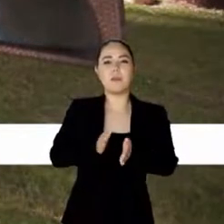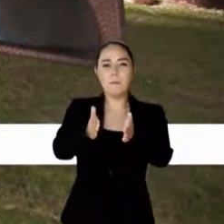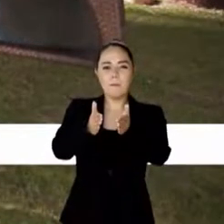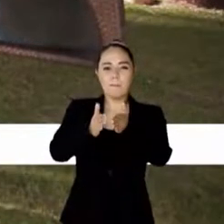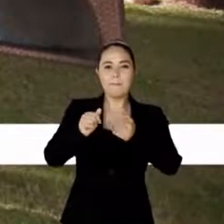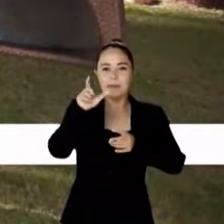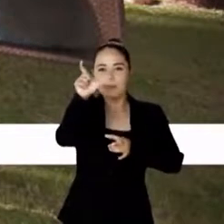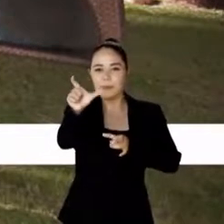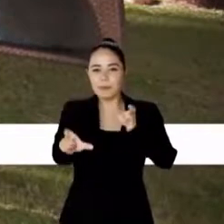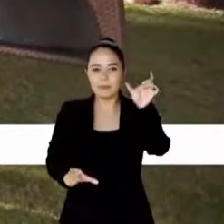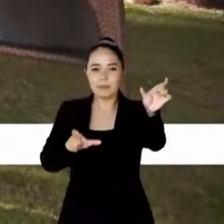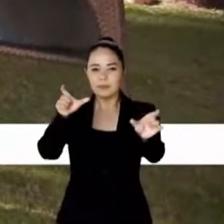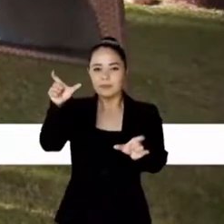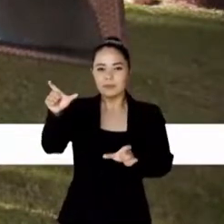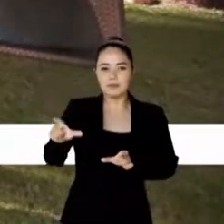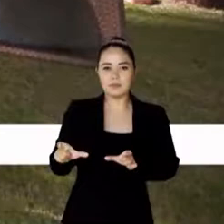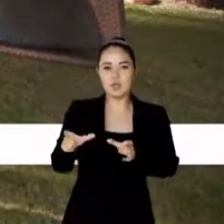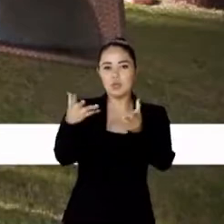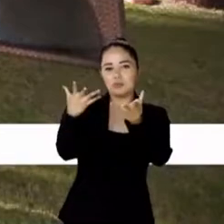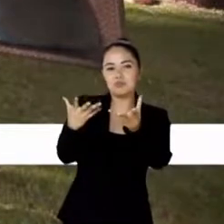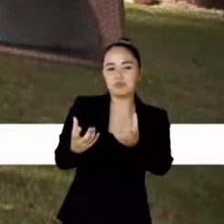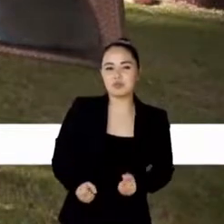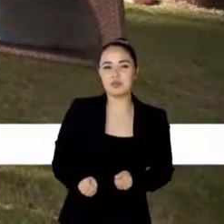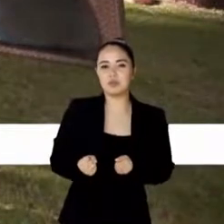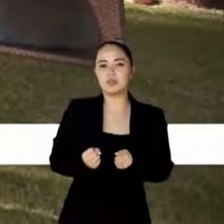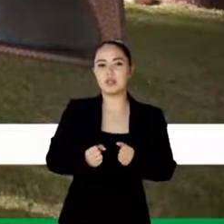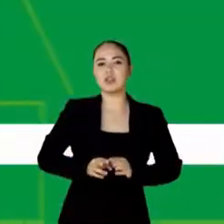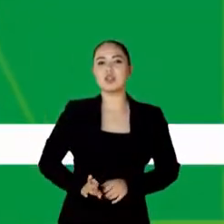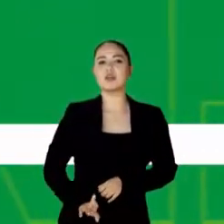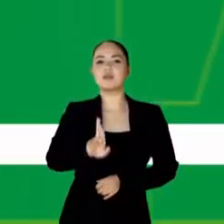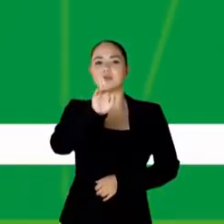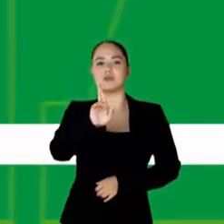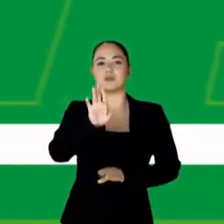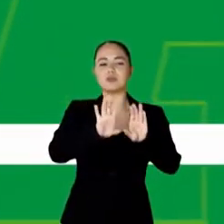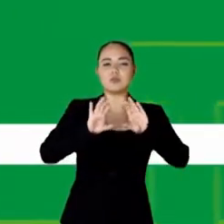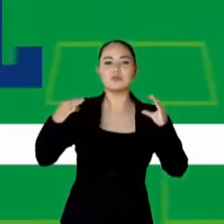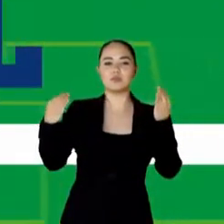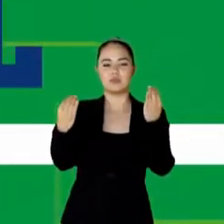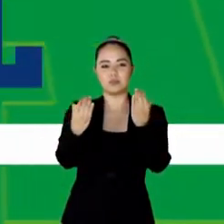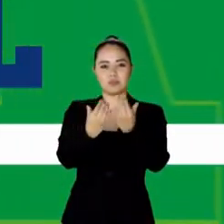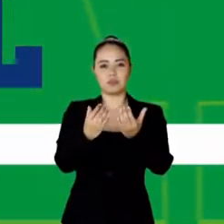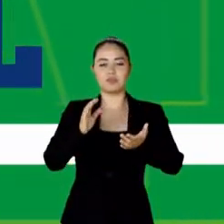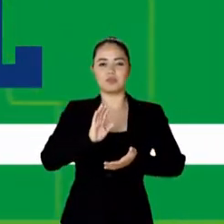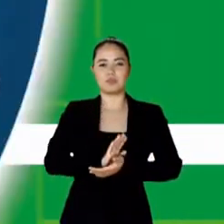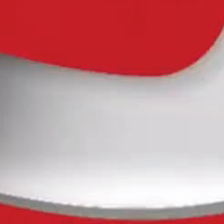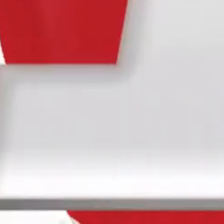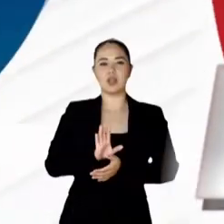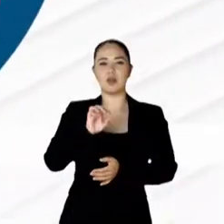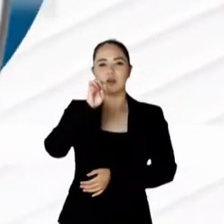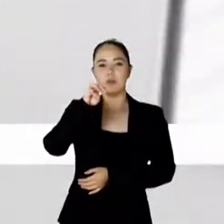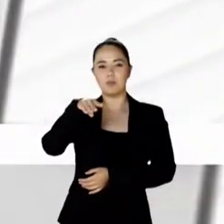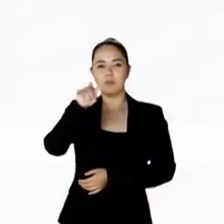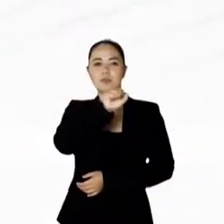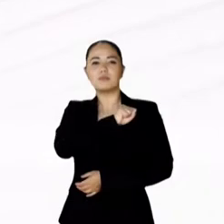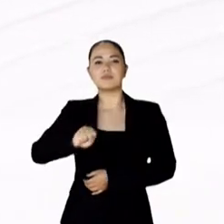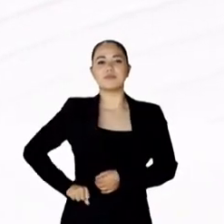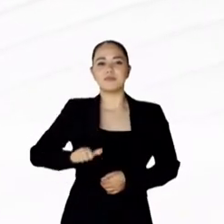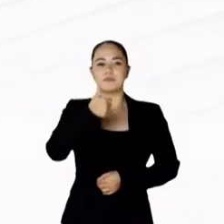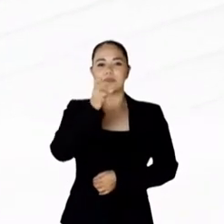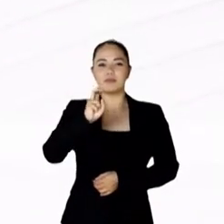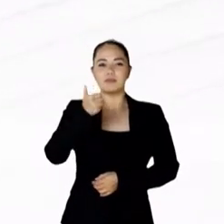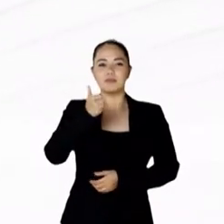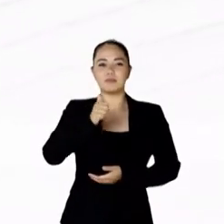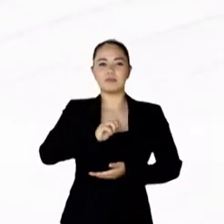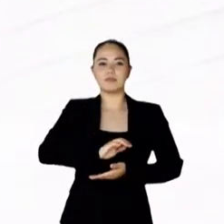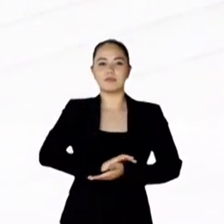pedem uma procuração para o eleitor, para representá-lo no Congresso Nacional. Moca Senador